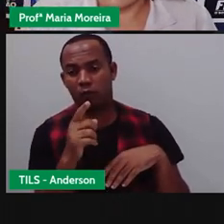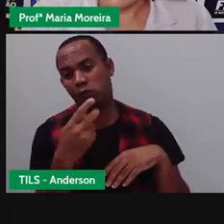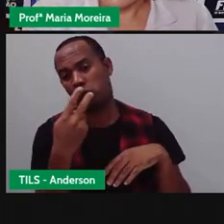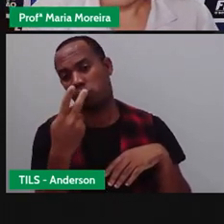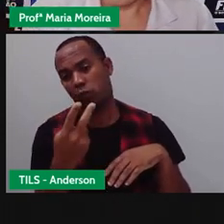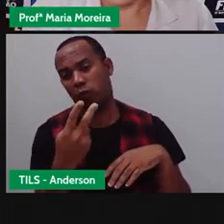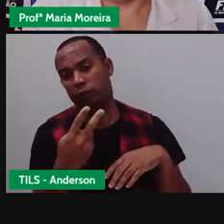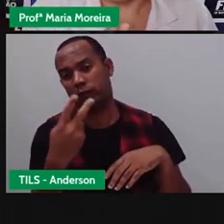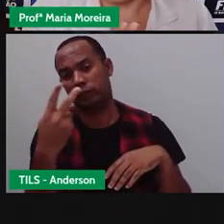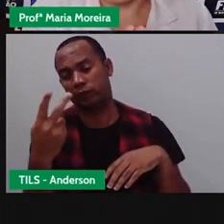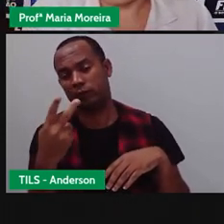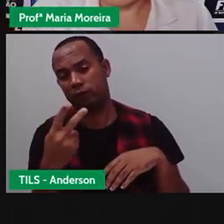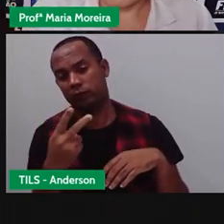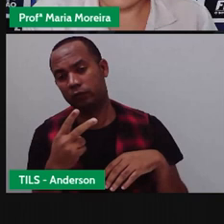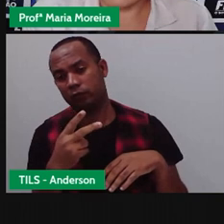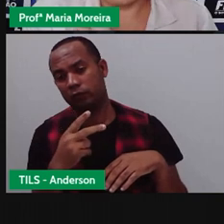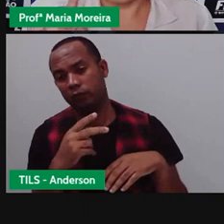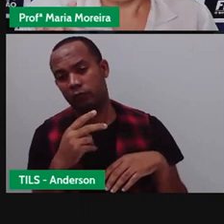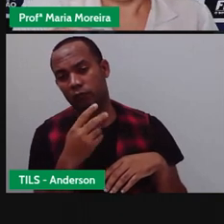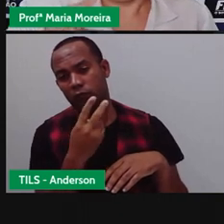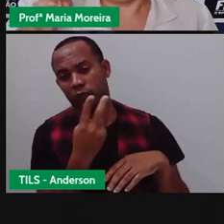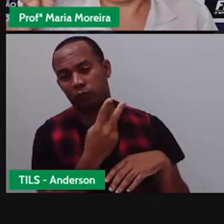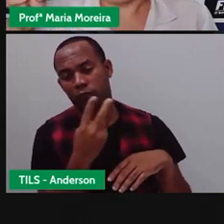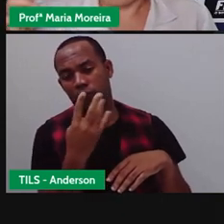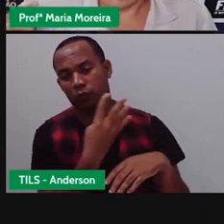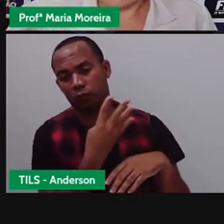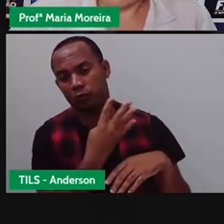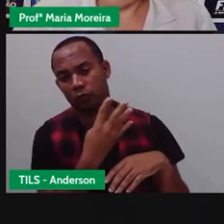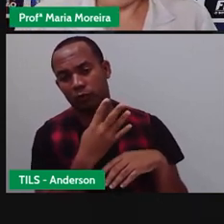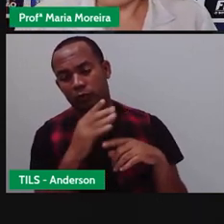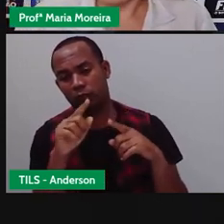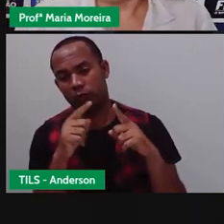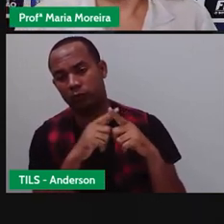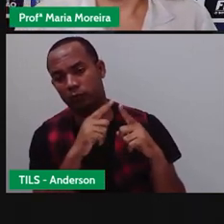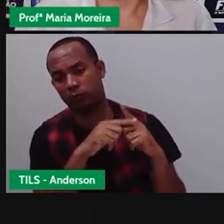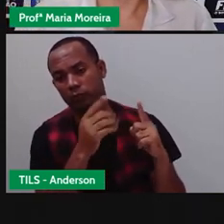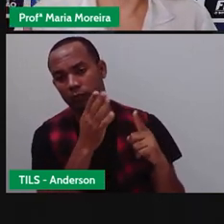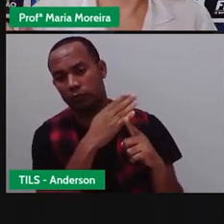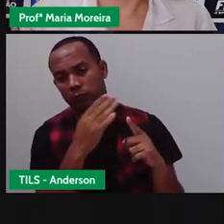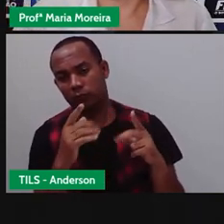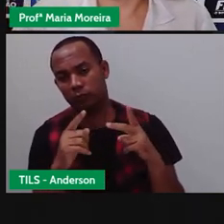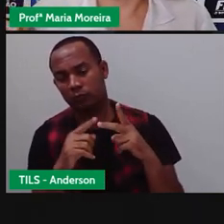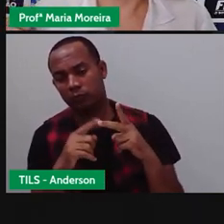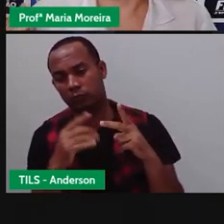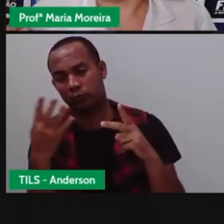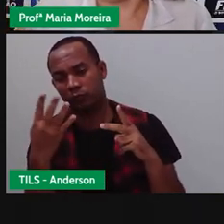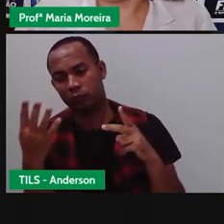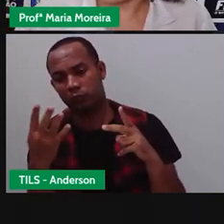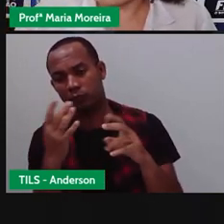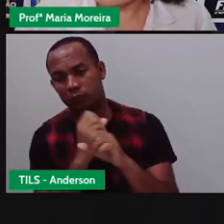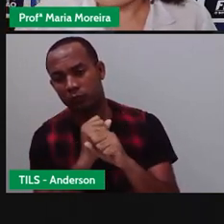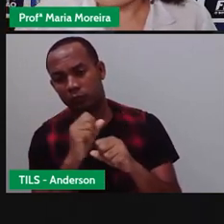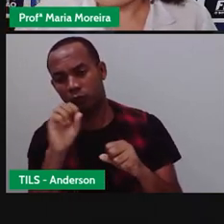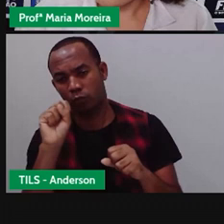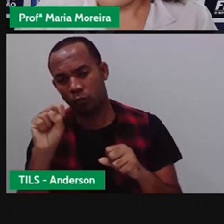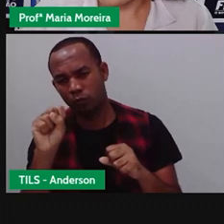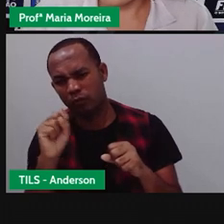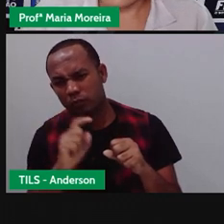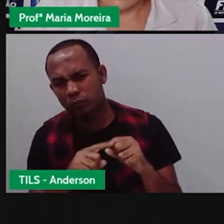Ou seja, né? Quatro pneus na frente, com mais quatro, oito. Com mais quatro,